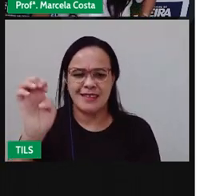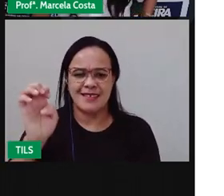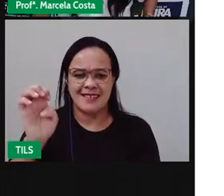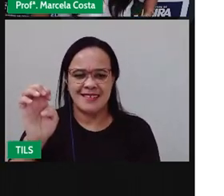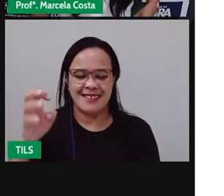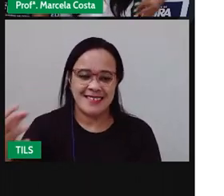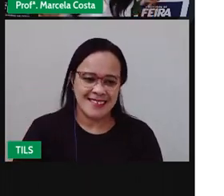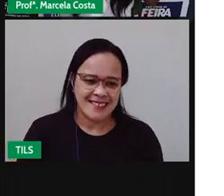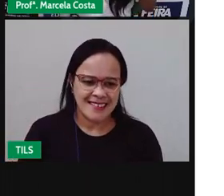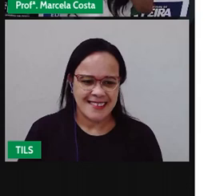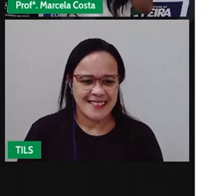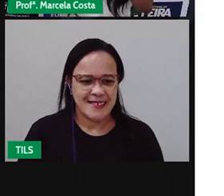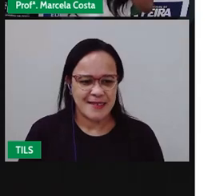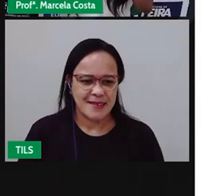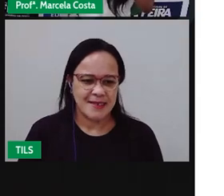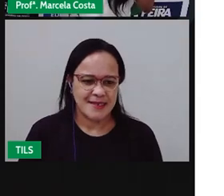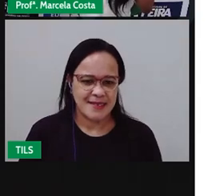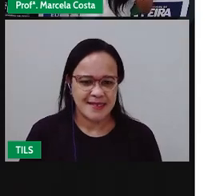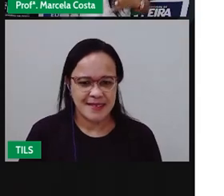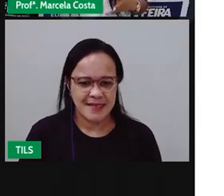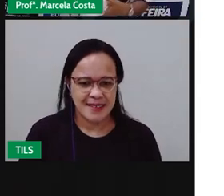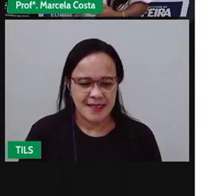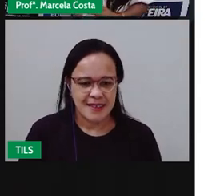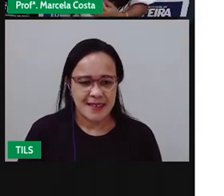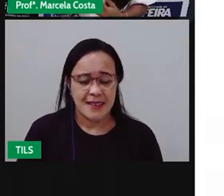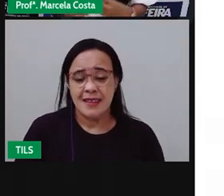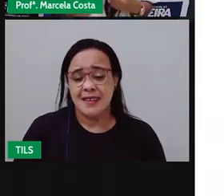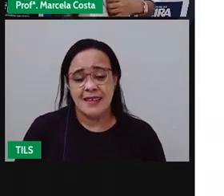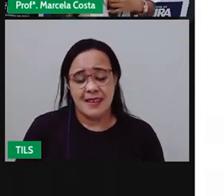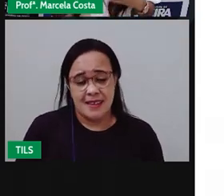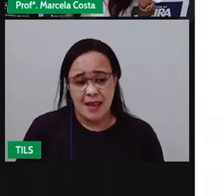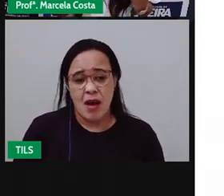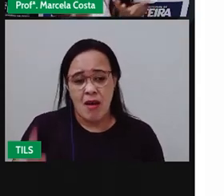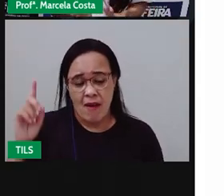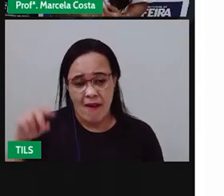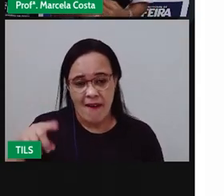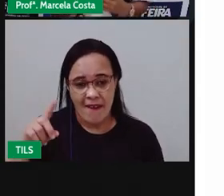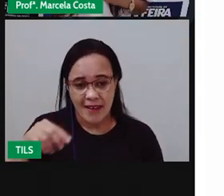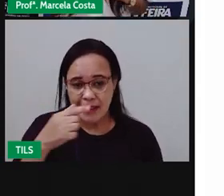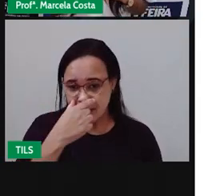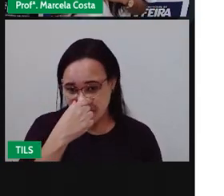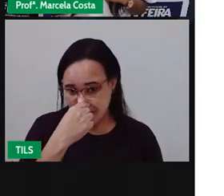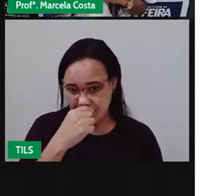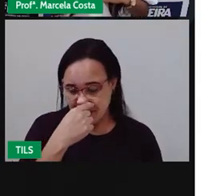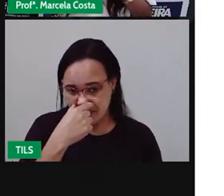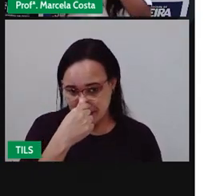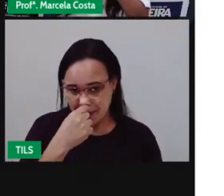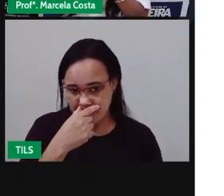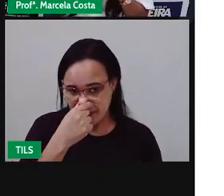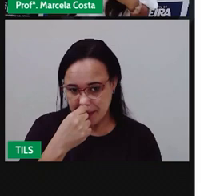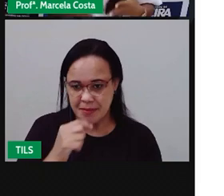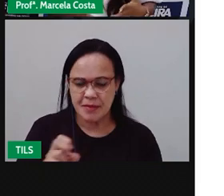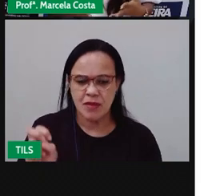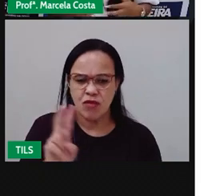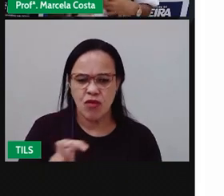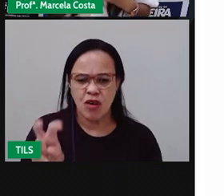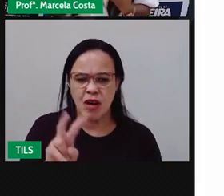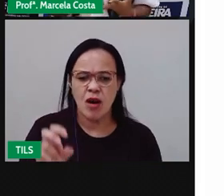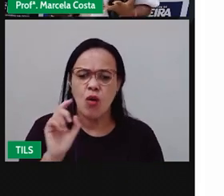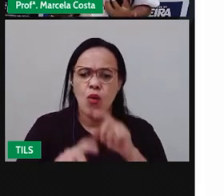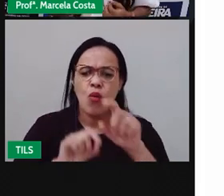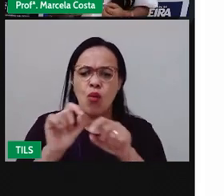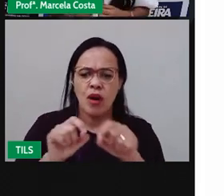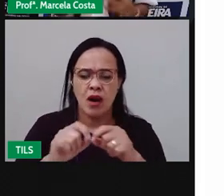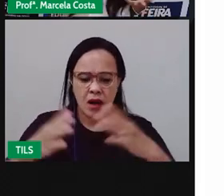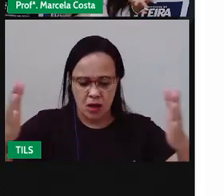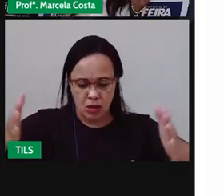Que no vocabulário dos nordestinos é utilizado pra representar uma surpresa, um